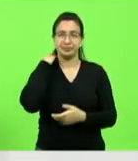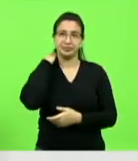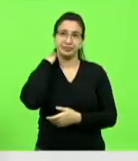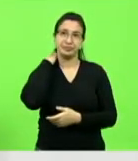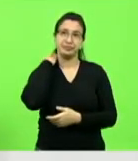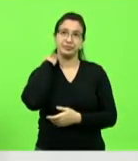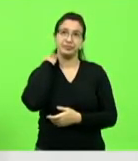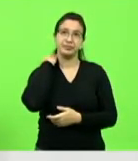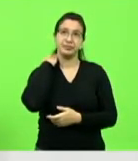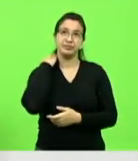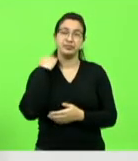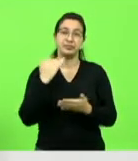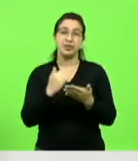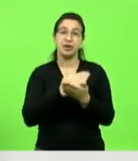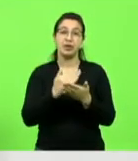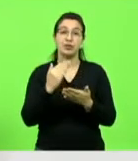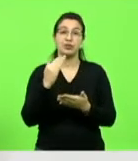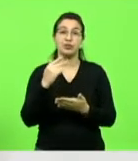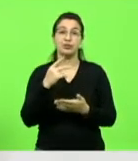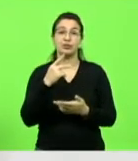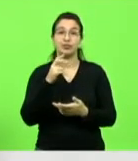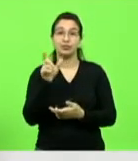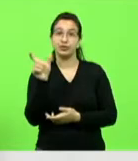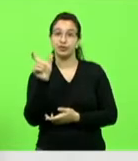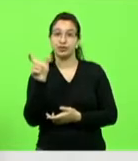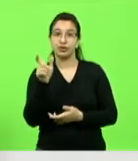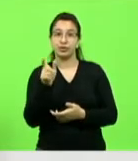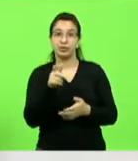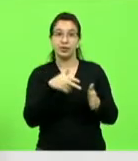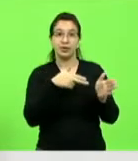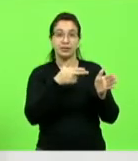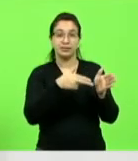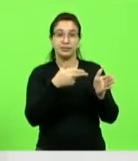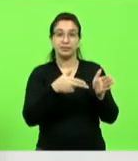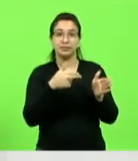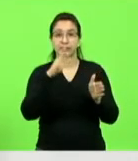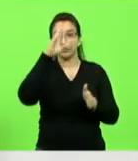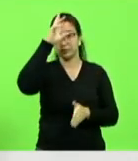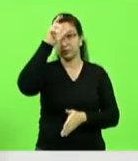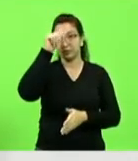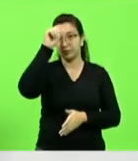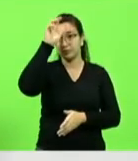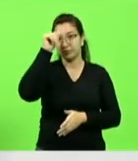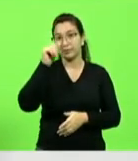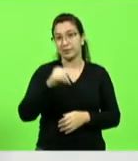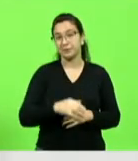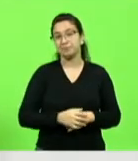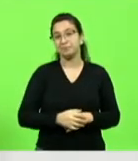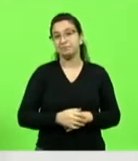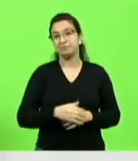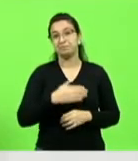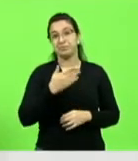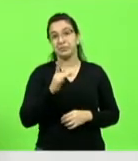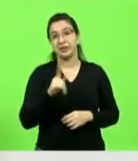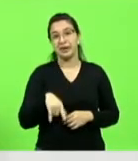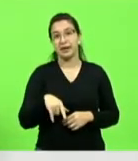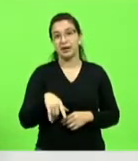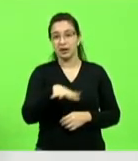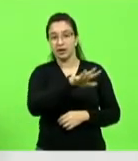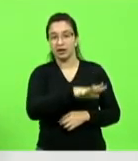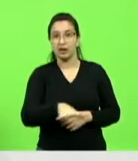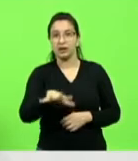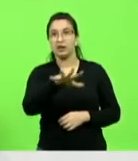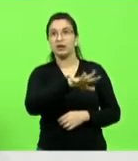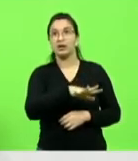ainda chamam de ferrovia do frango. Isso não vem ao caso. Ela vai passar pela região A, região B,